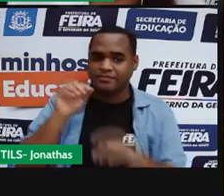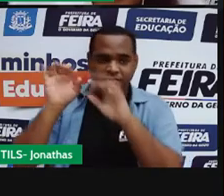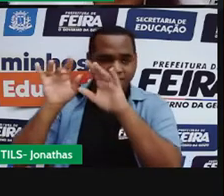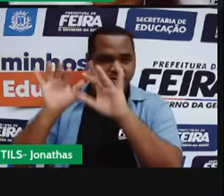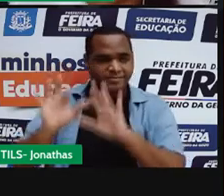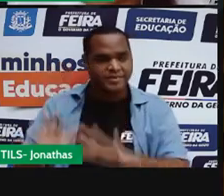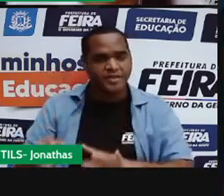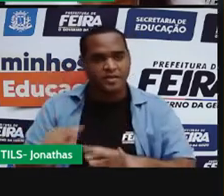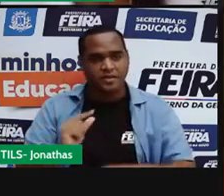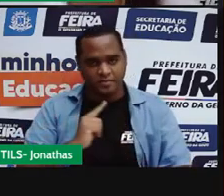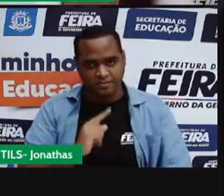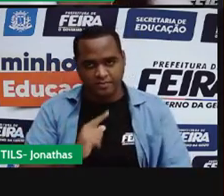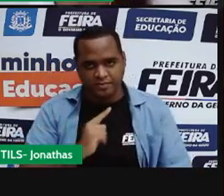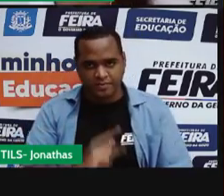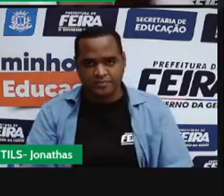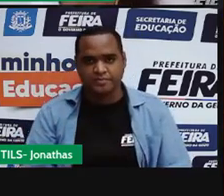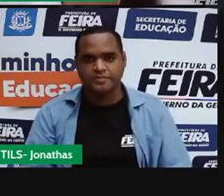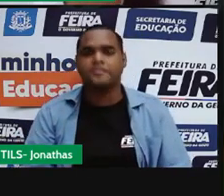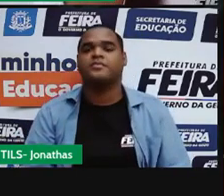vidro.